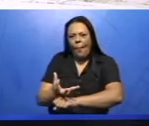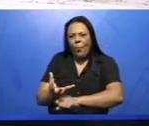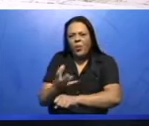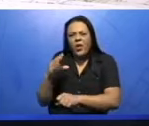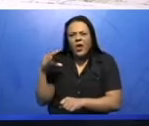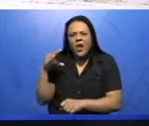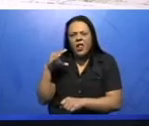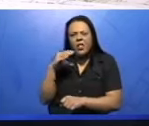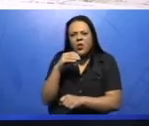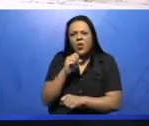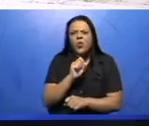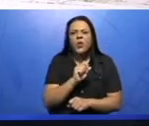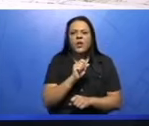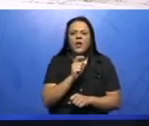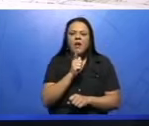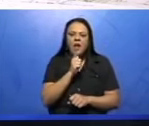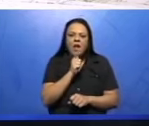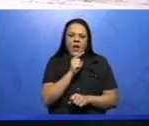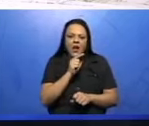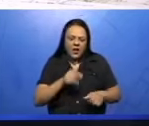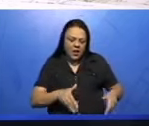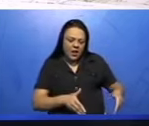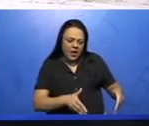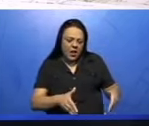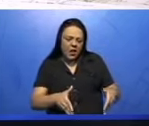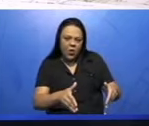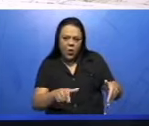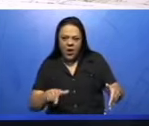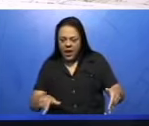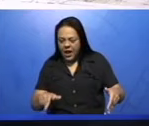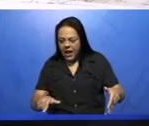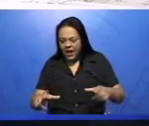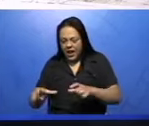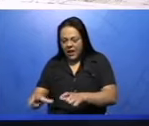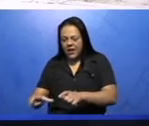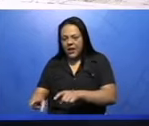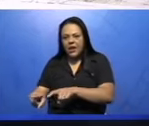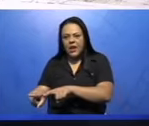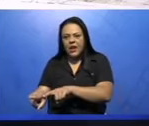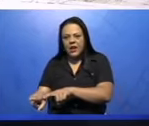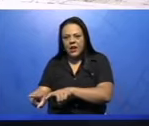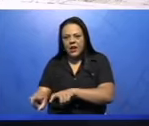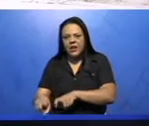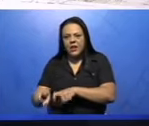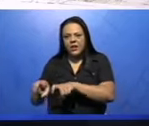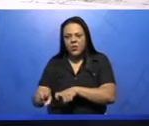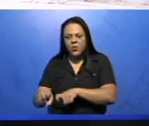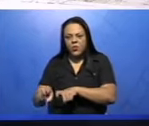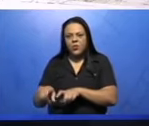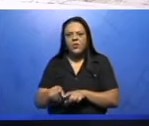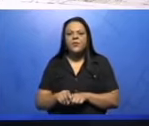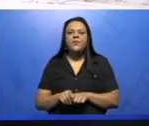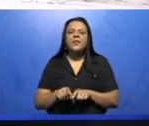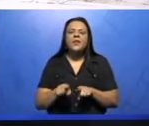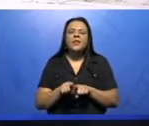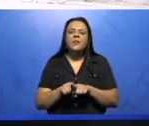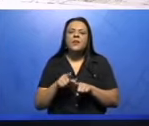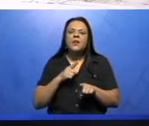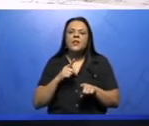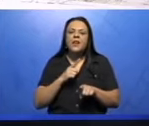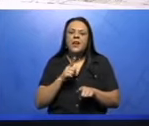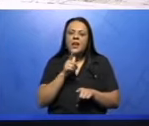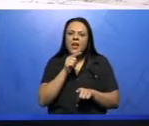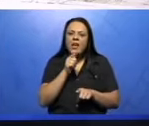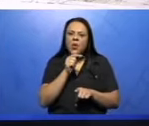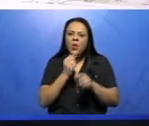rios, ainda que em rios temporários, já estudamos também o conceito de rios temporários, que são rios que surgem em determinado período